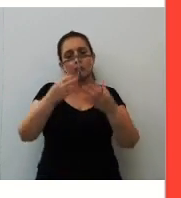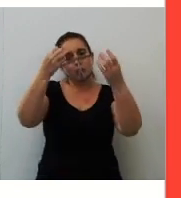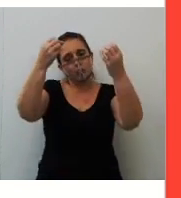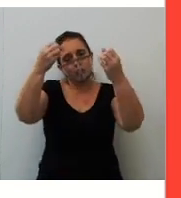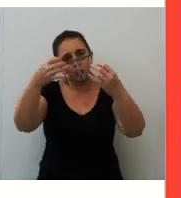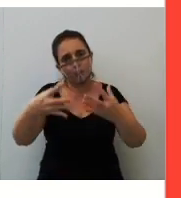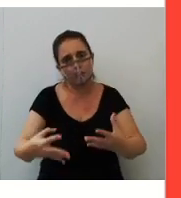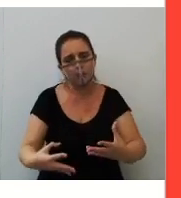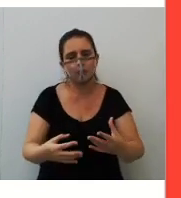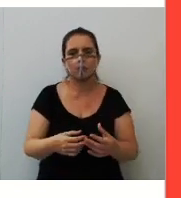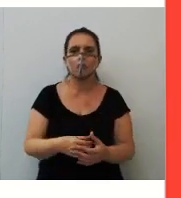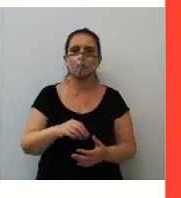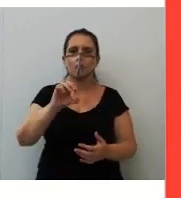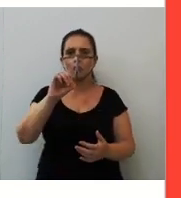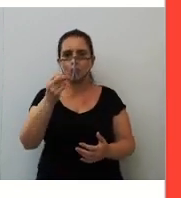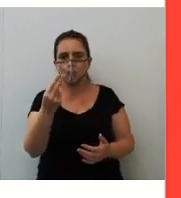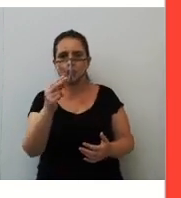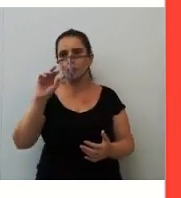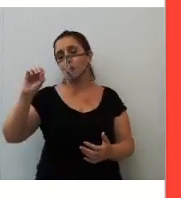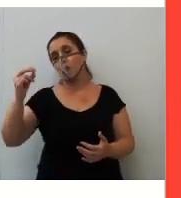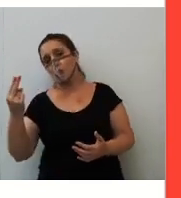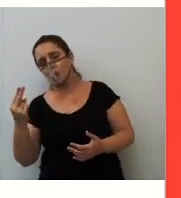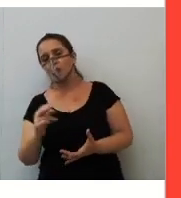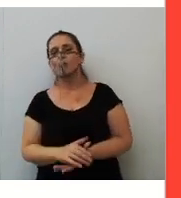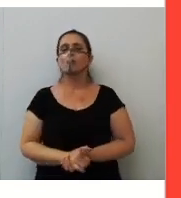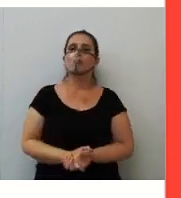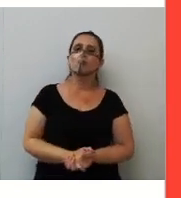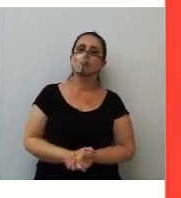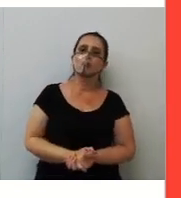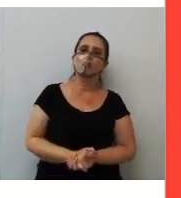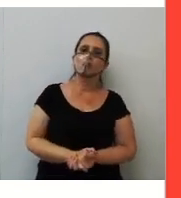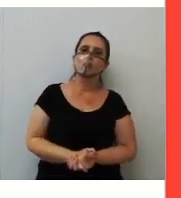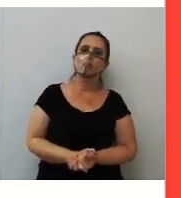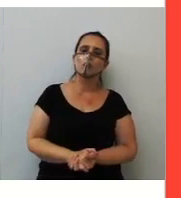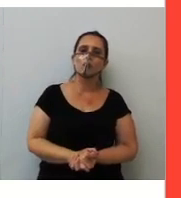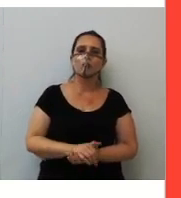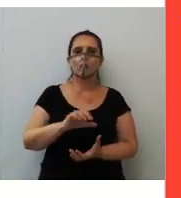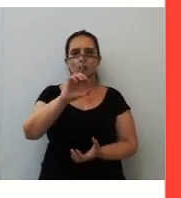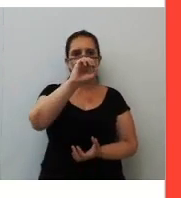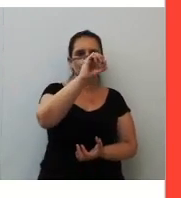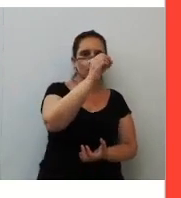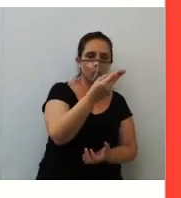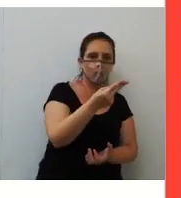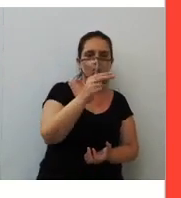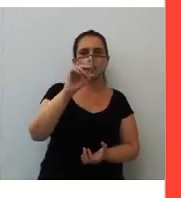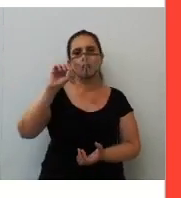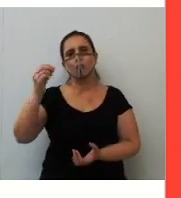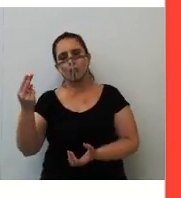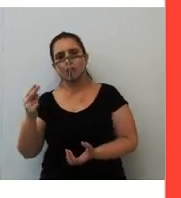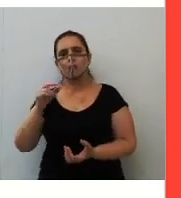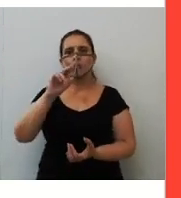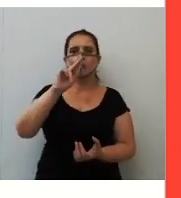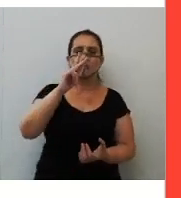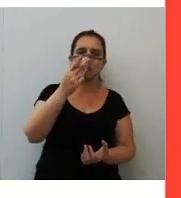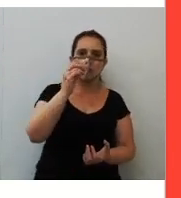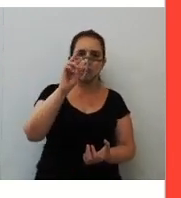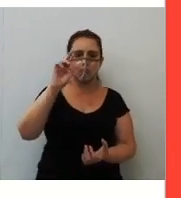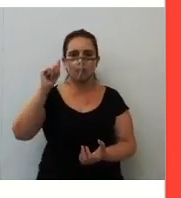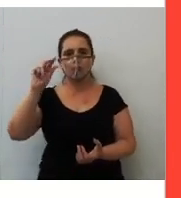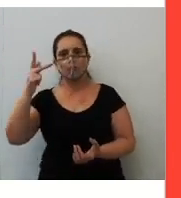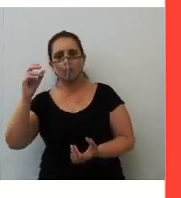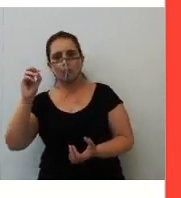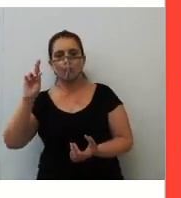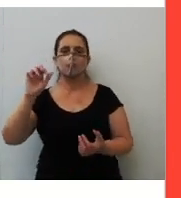alternativa, alternância. Ou, ou, é, ou, na verdade. Ou, ou, ou, ora, ora, já, já, quer,